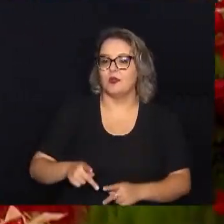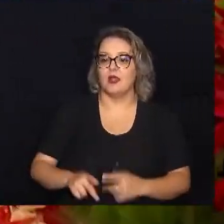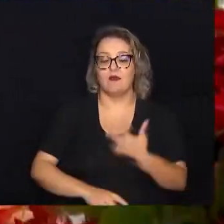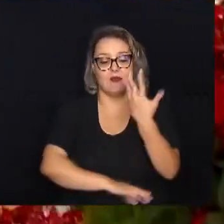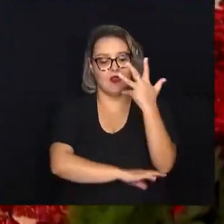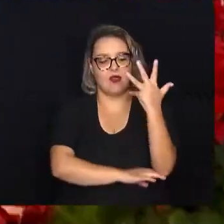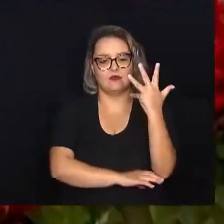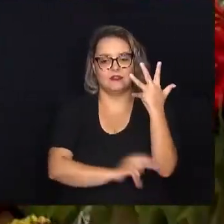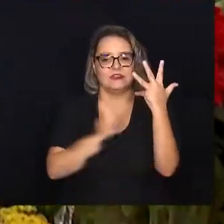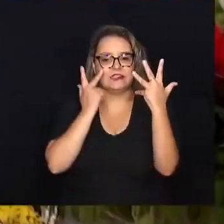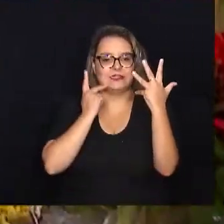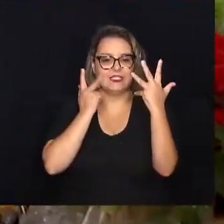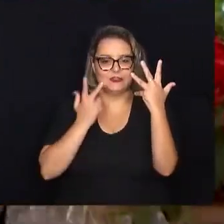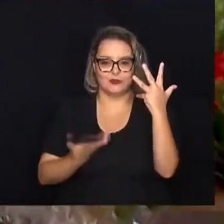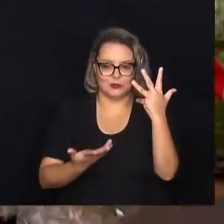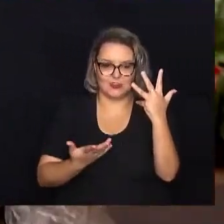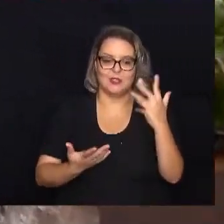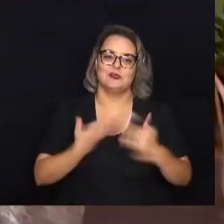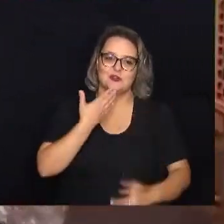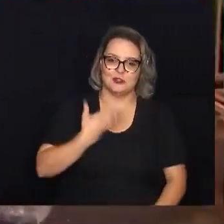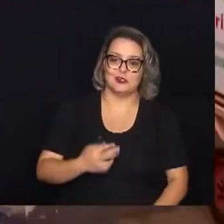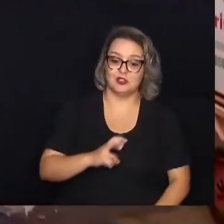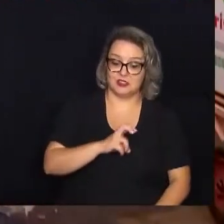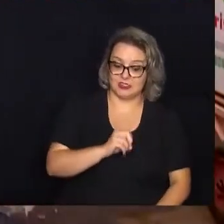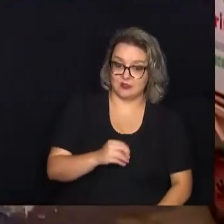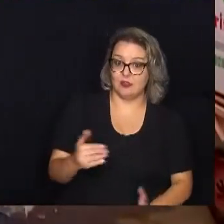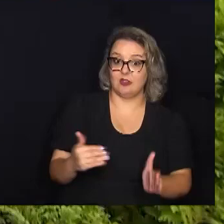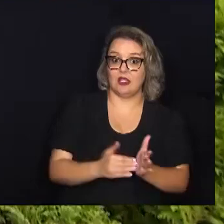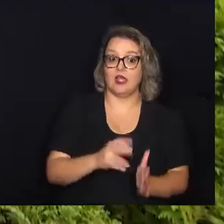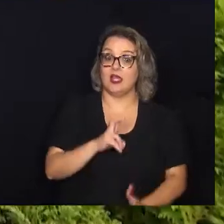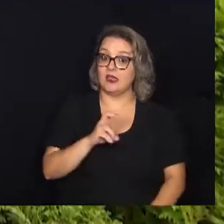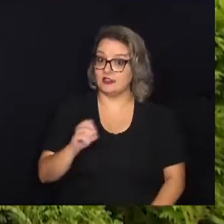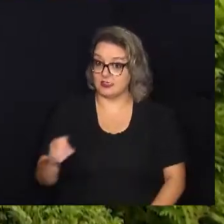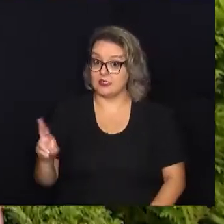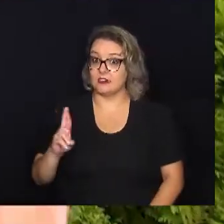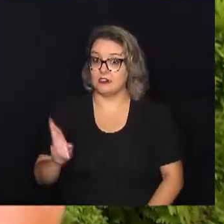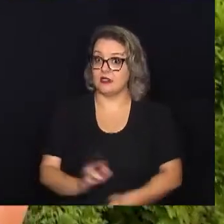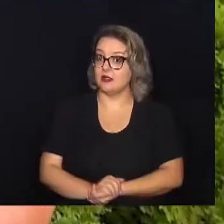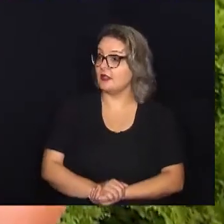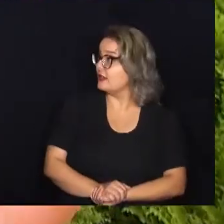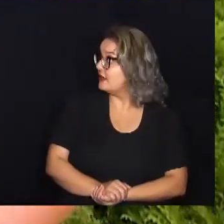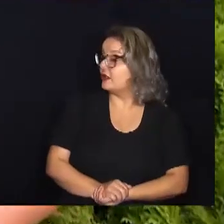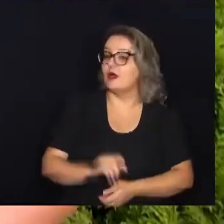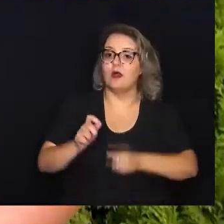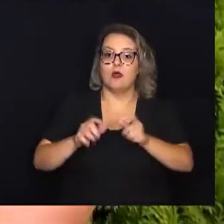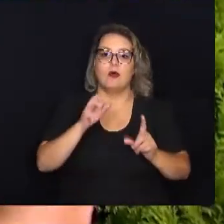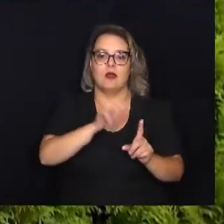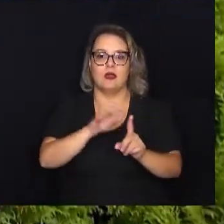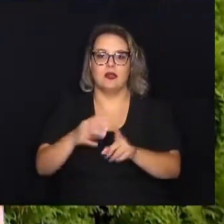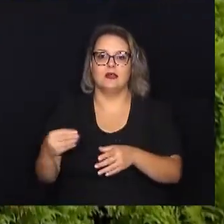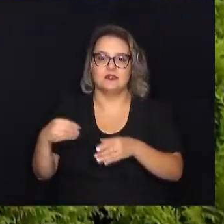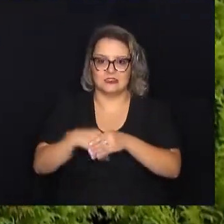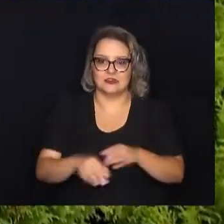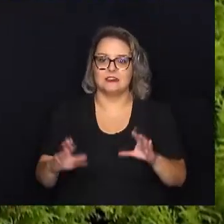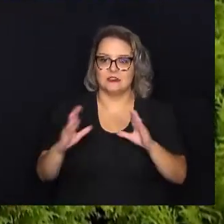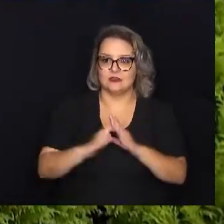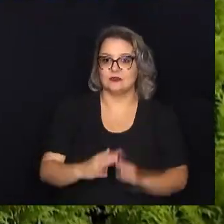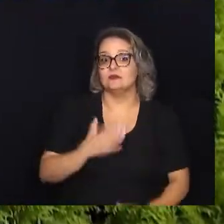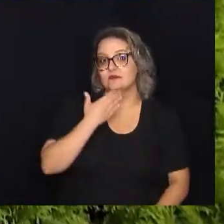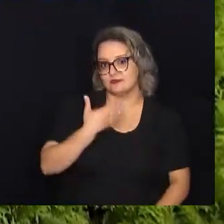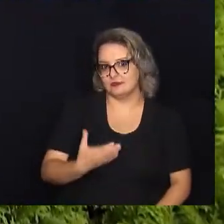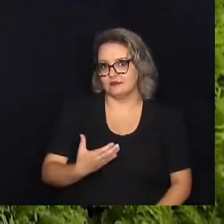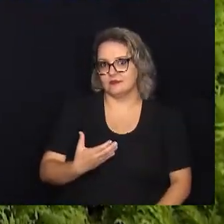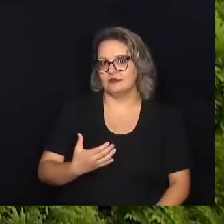natural, com preços variando de R$ 50 a R$ 500. Como o pessoal quer impactar bastante dentro de casa já no Natal, o pessoal leva